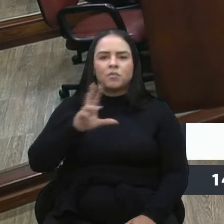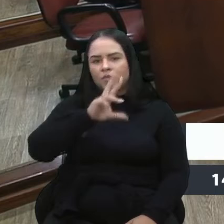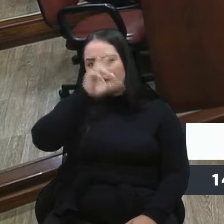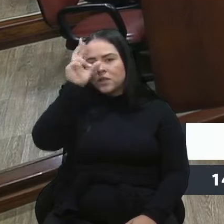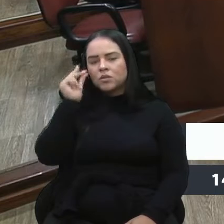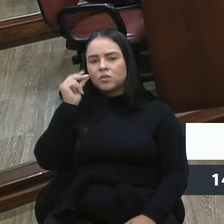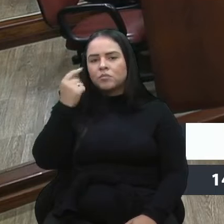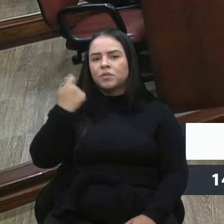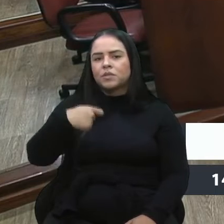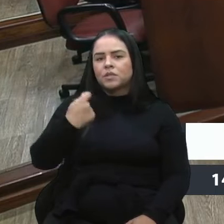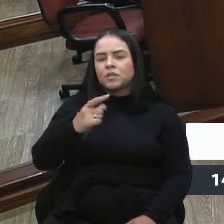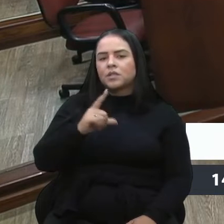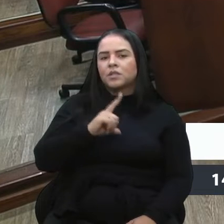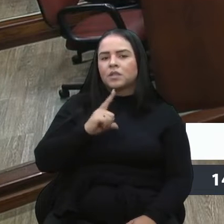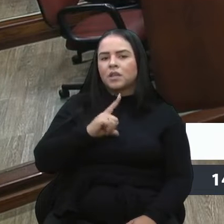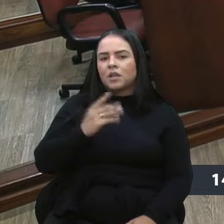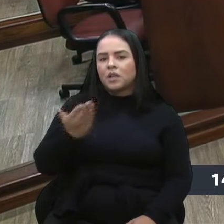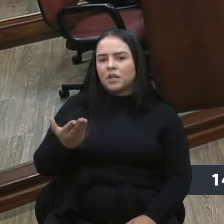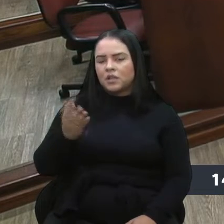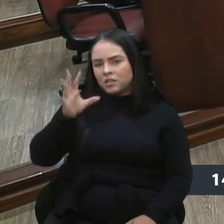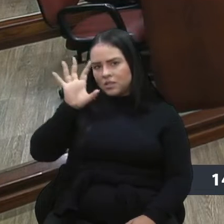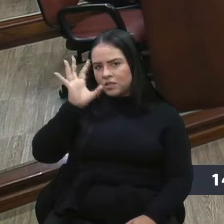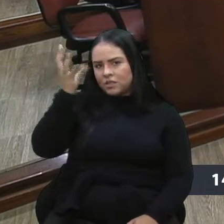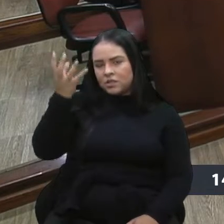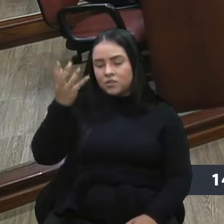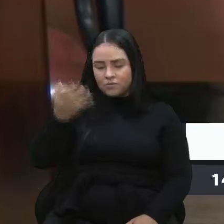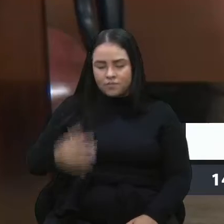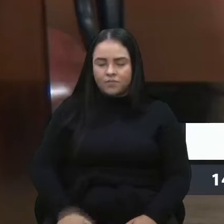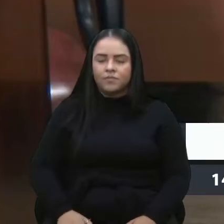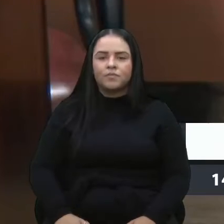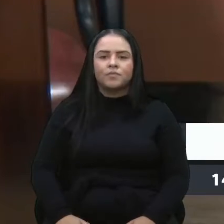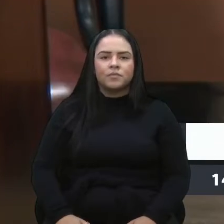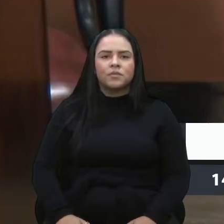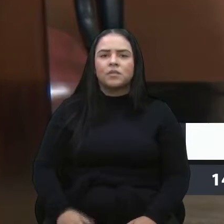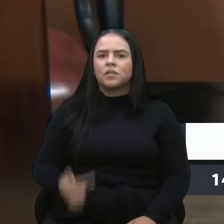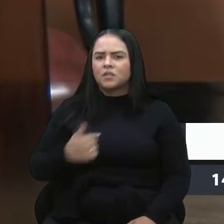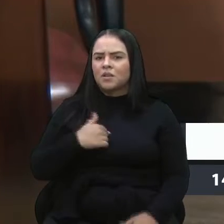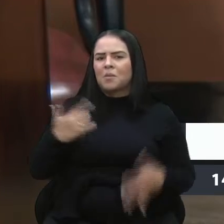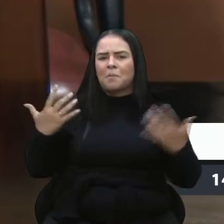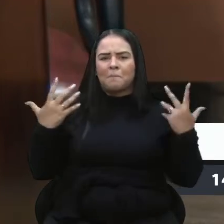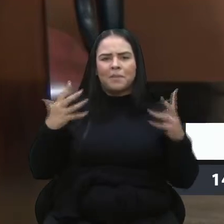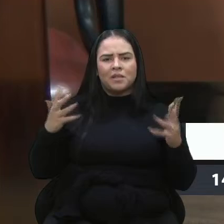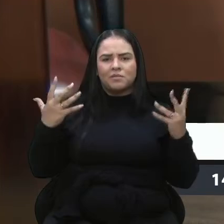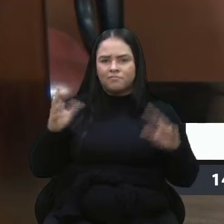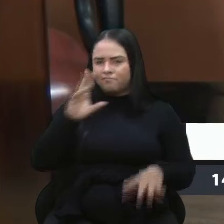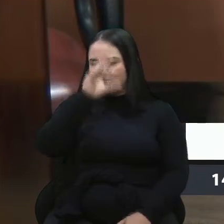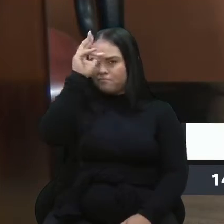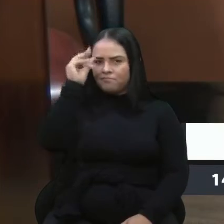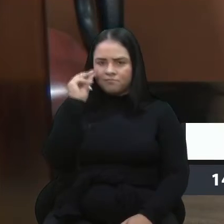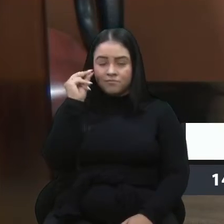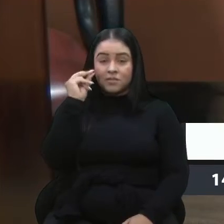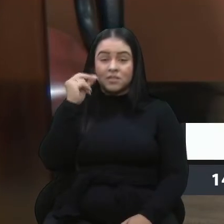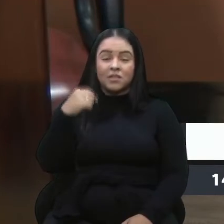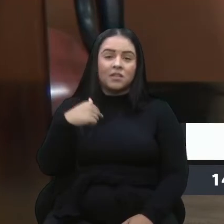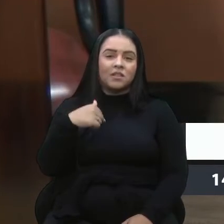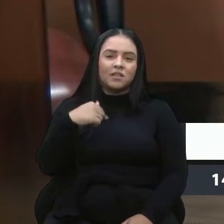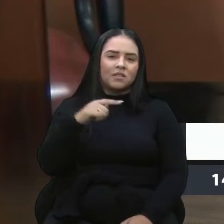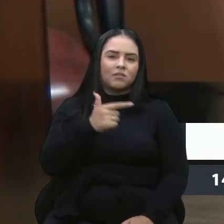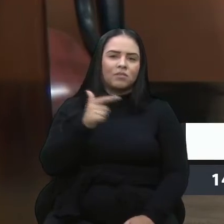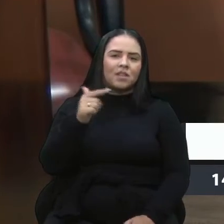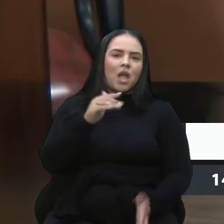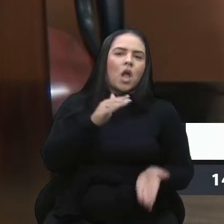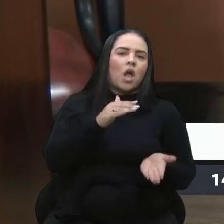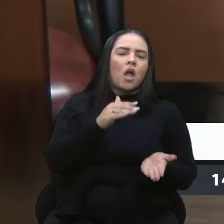necessidade dele tomar uma posição nesse sentido. e eu parabenizo o prefeito por isso, a não obrigatoriedade